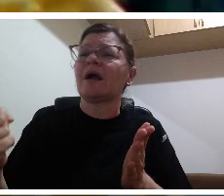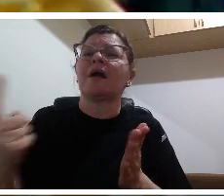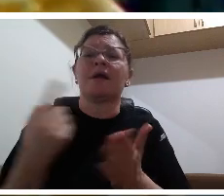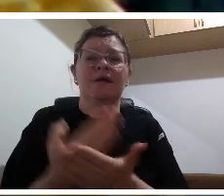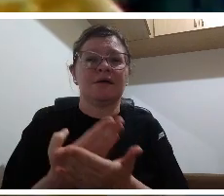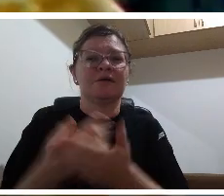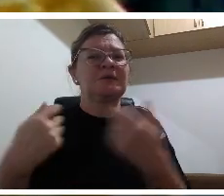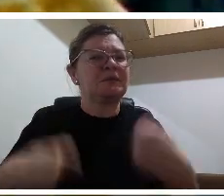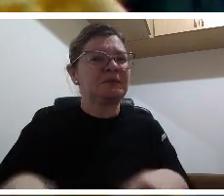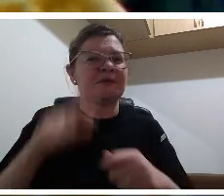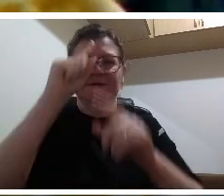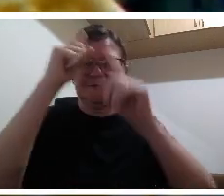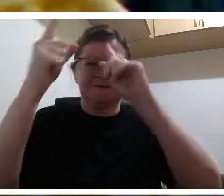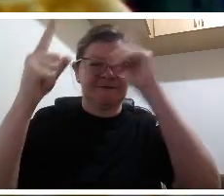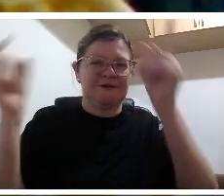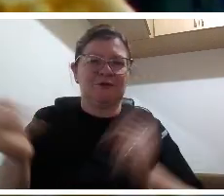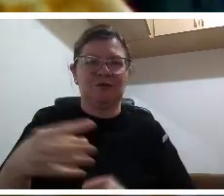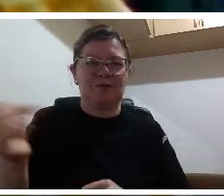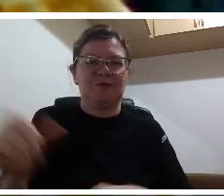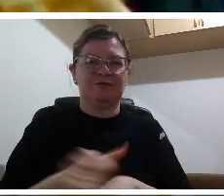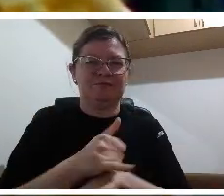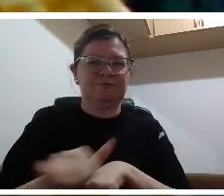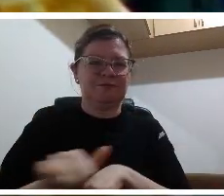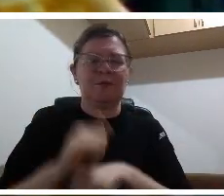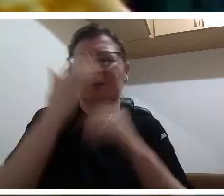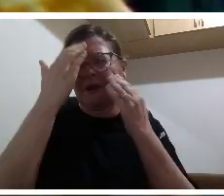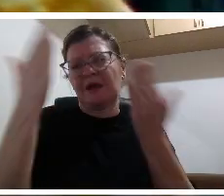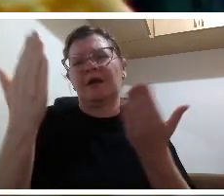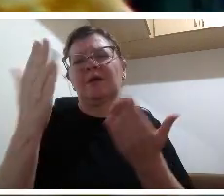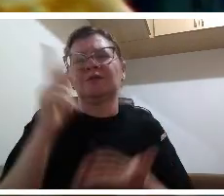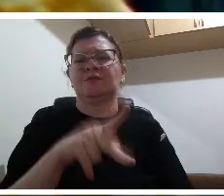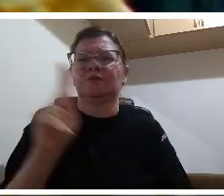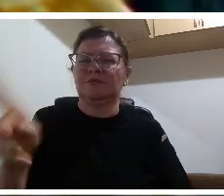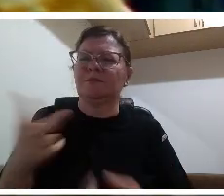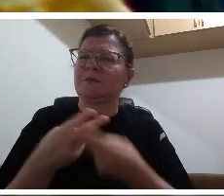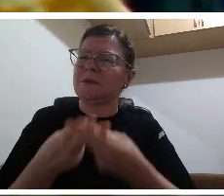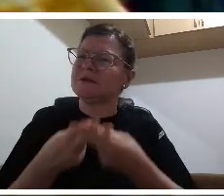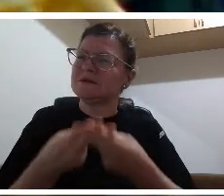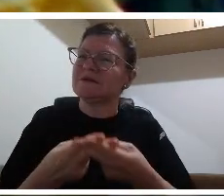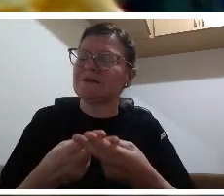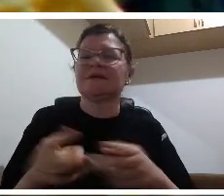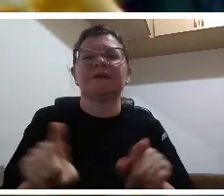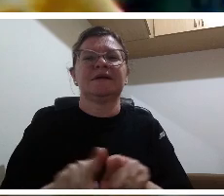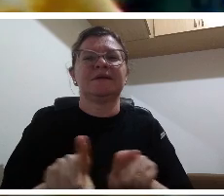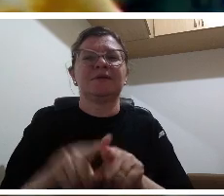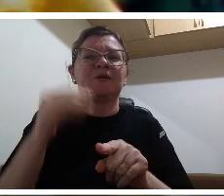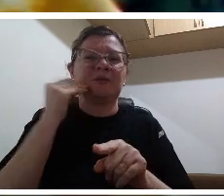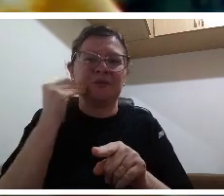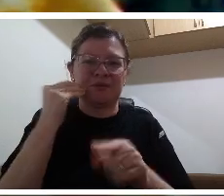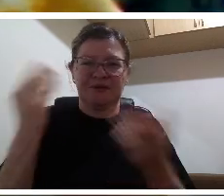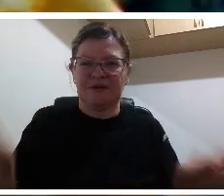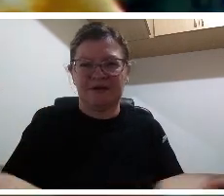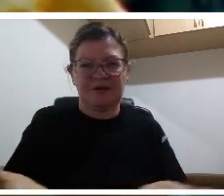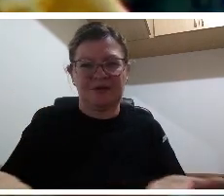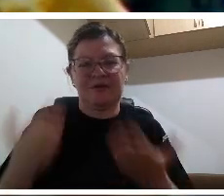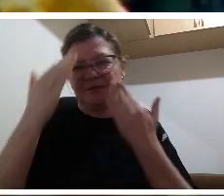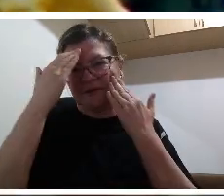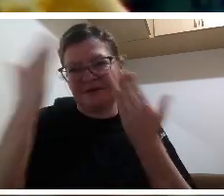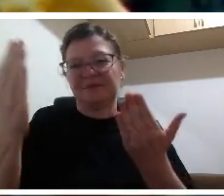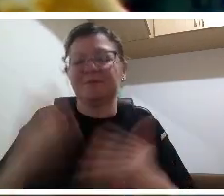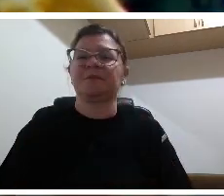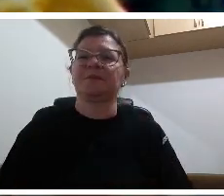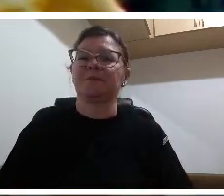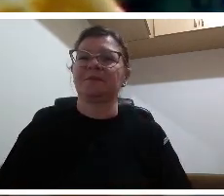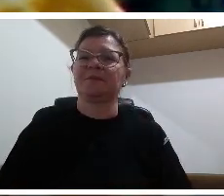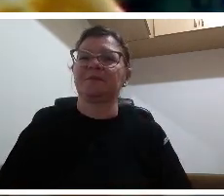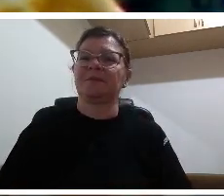Gasparinho o prazer é todo nosso acredito que a nossa rede municipal de ensino também ficou muito feliz com a sua fala hoje assim